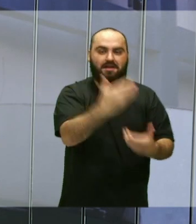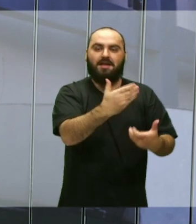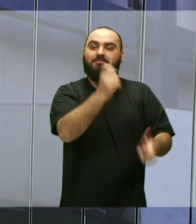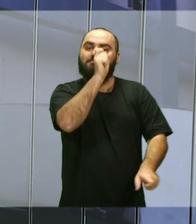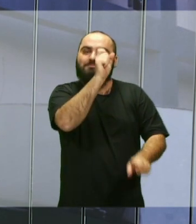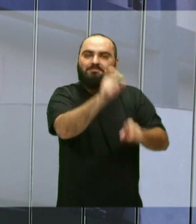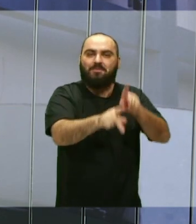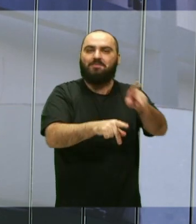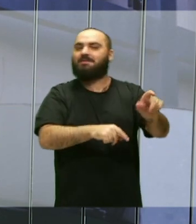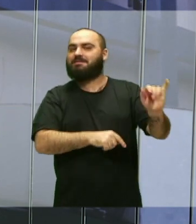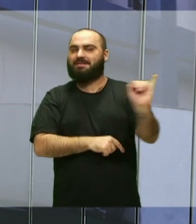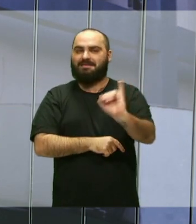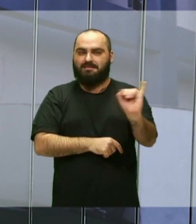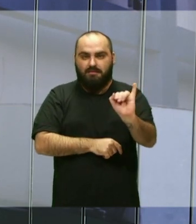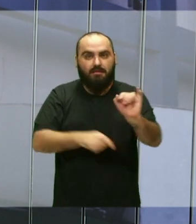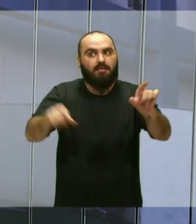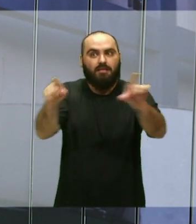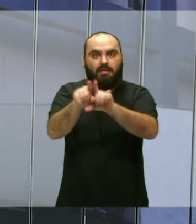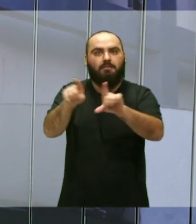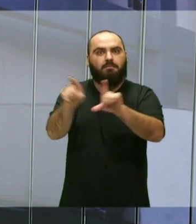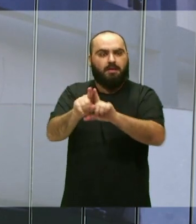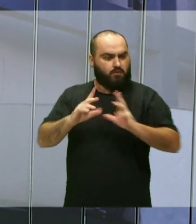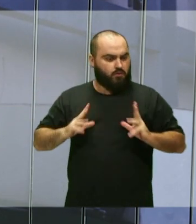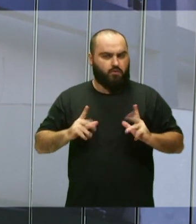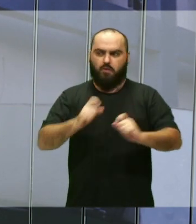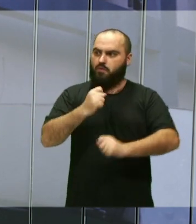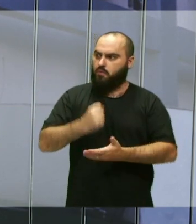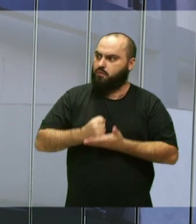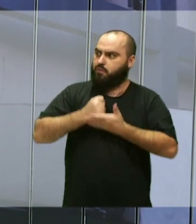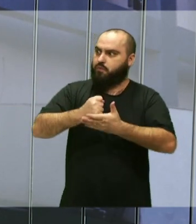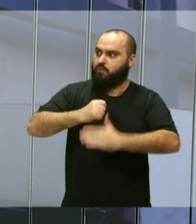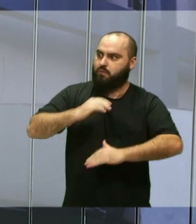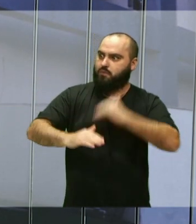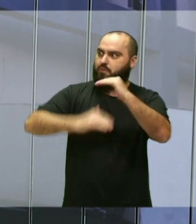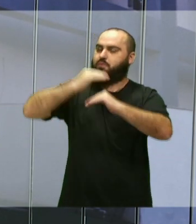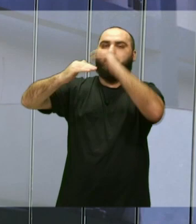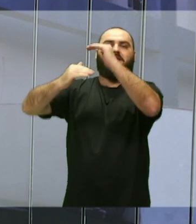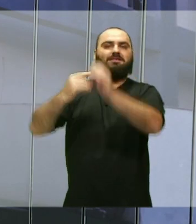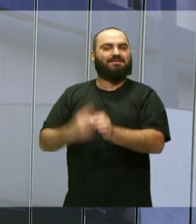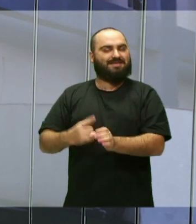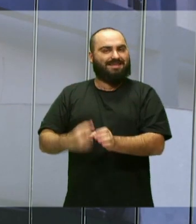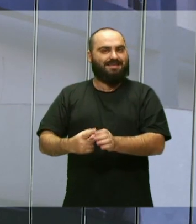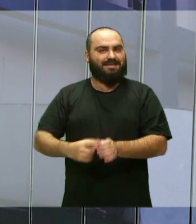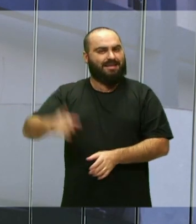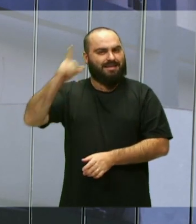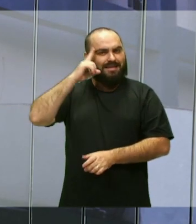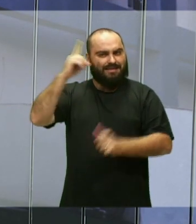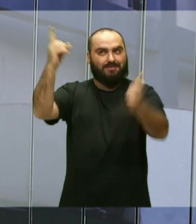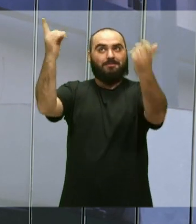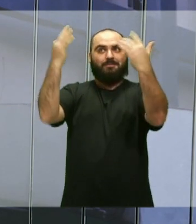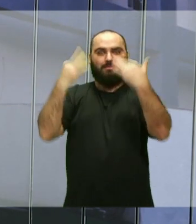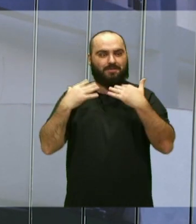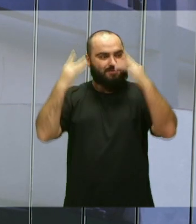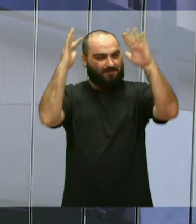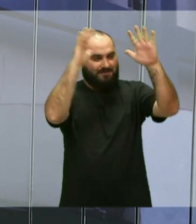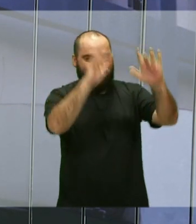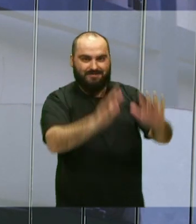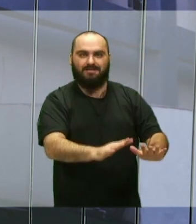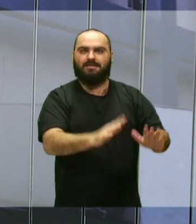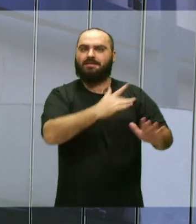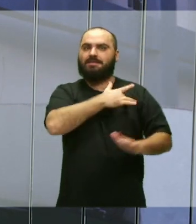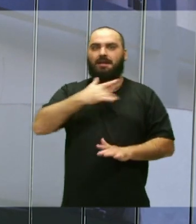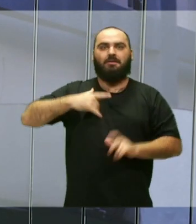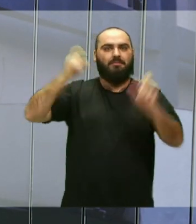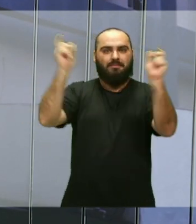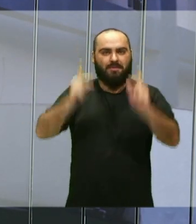itajaíenses e a todos que contribuíram com o crescimento de nossa cidade. Que Deus nos abençoe com muita saúde